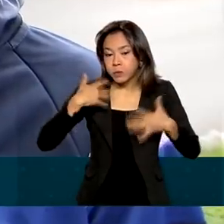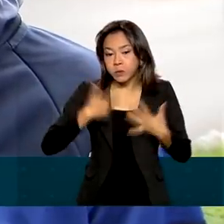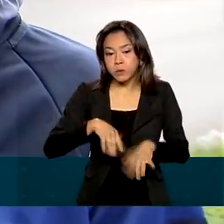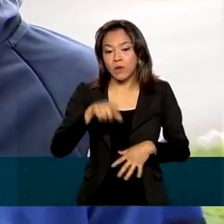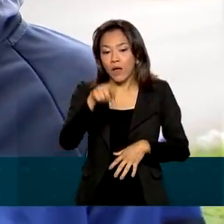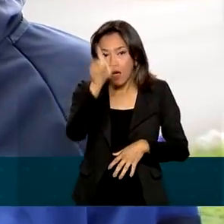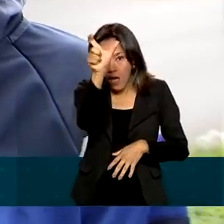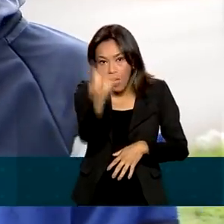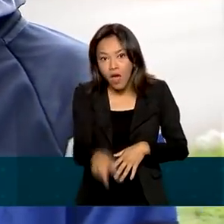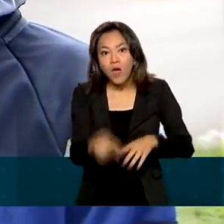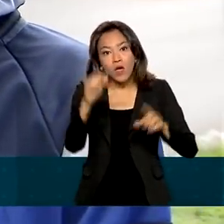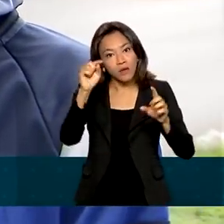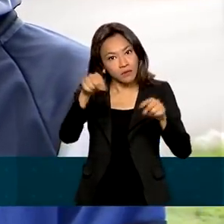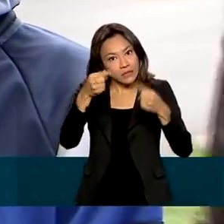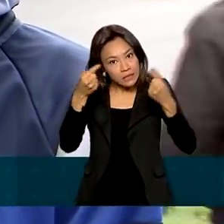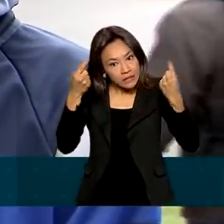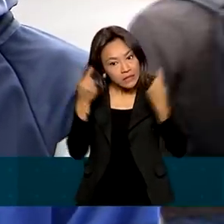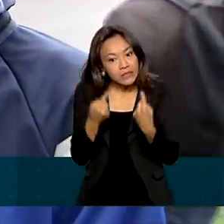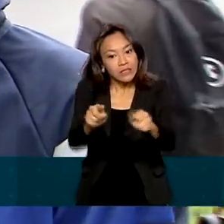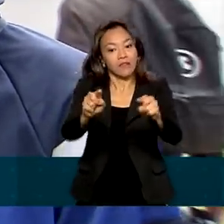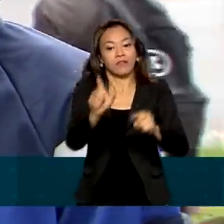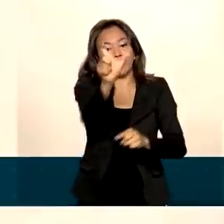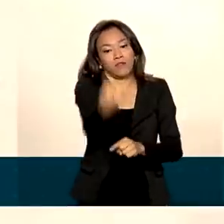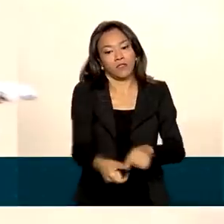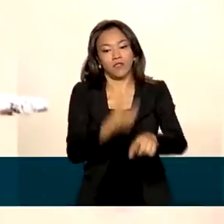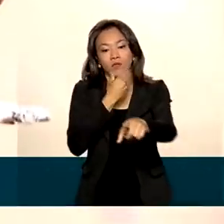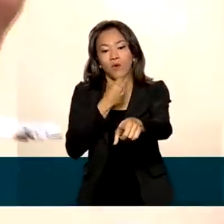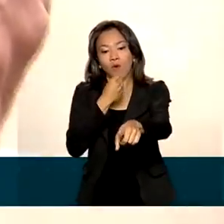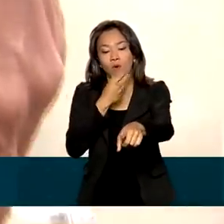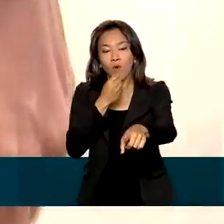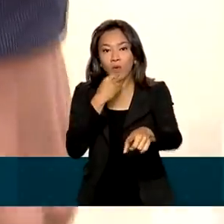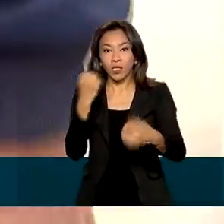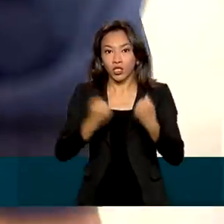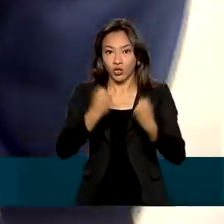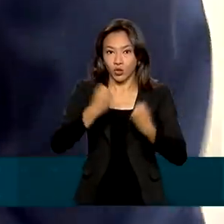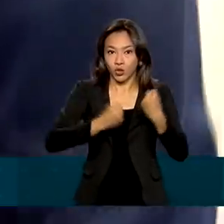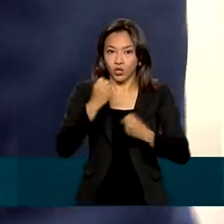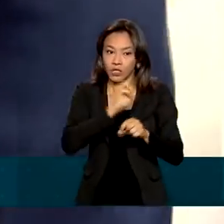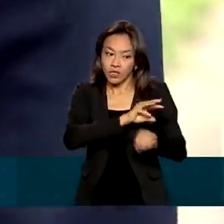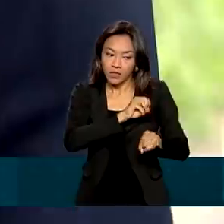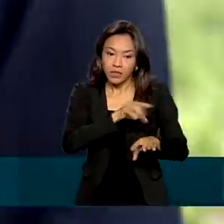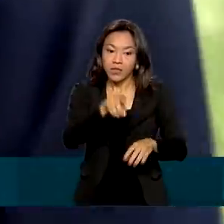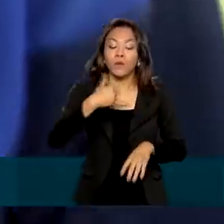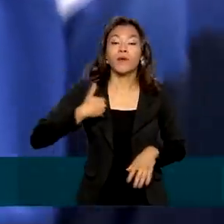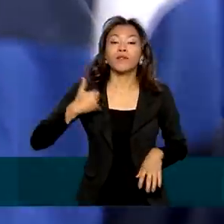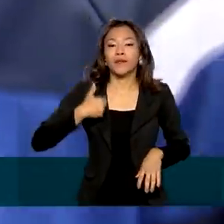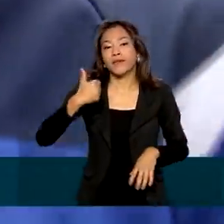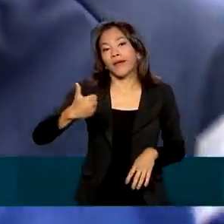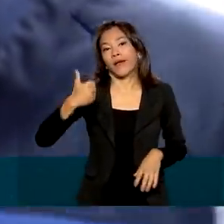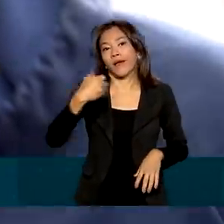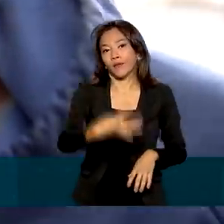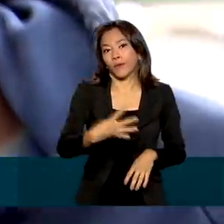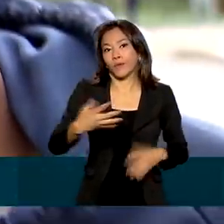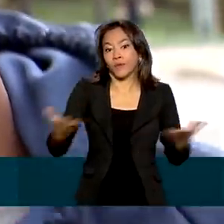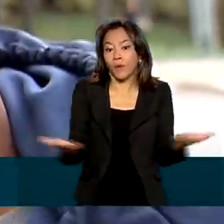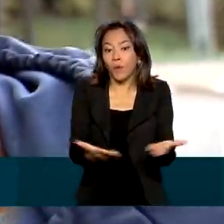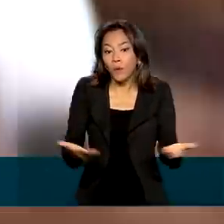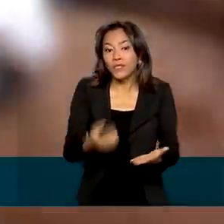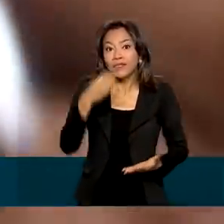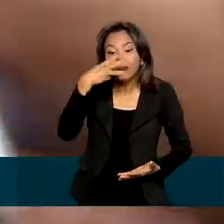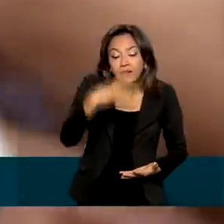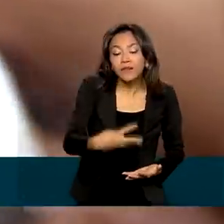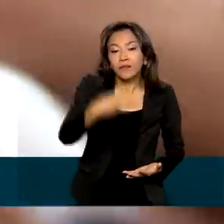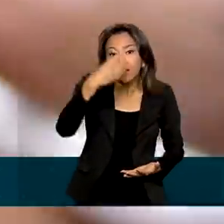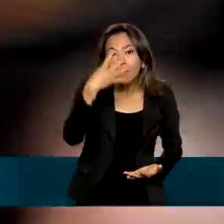o desafio diário desse instrutor de autoescola. Ele começou a fumar aos 14 anos. Hoje, com 34 anos,